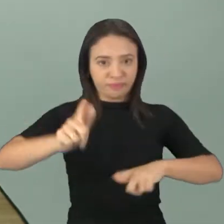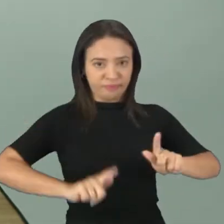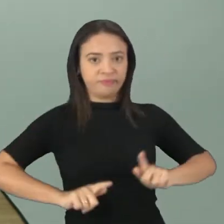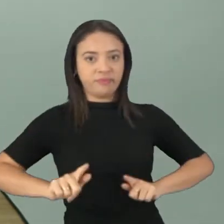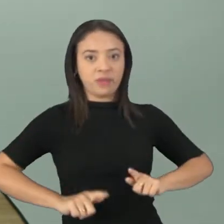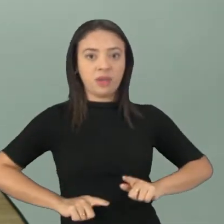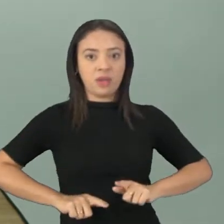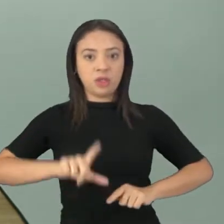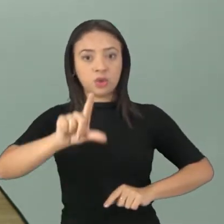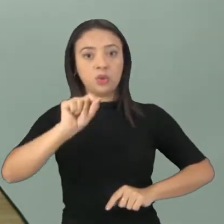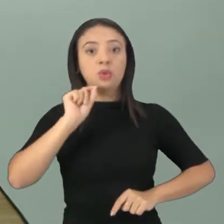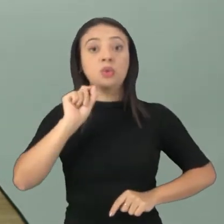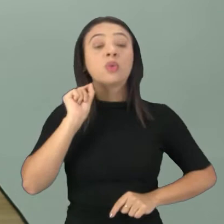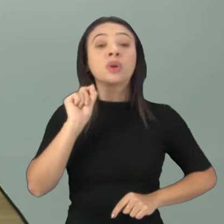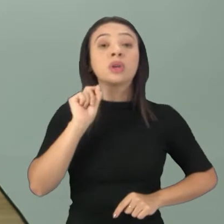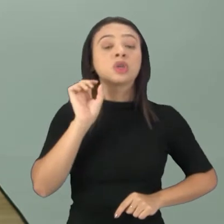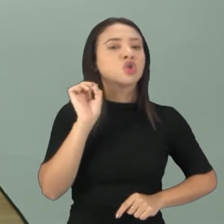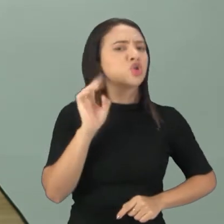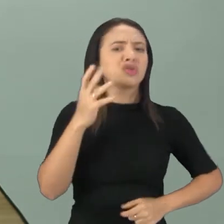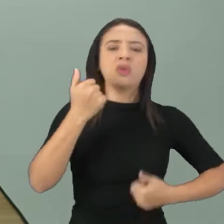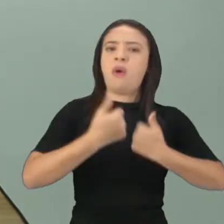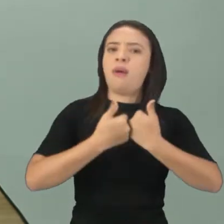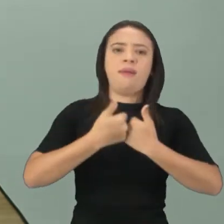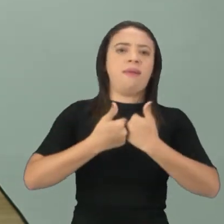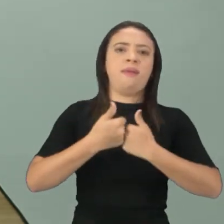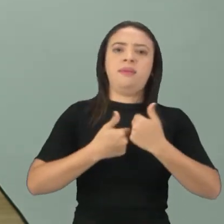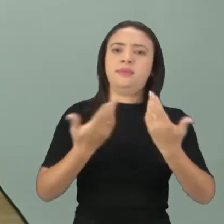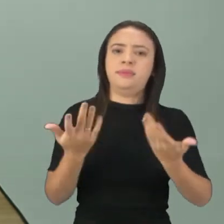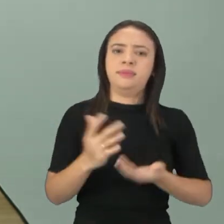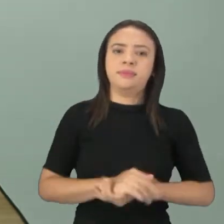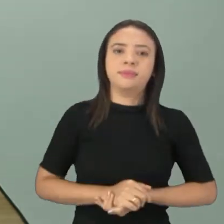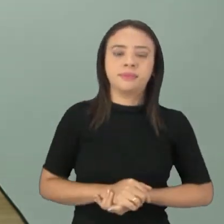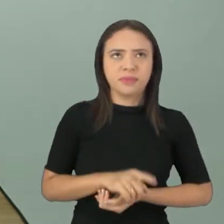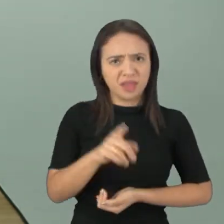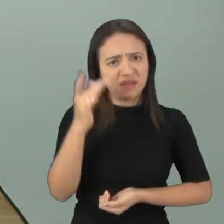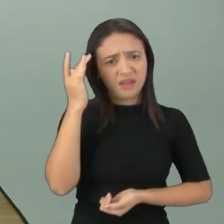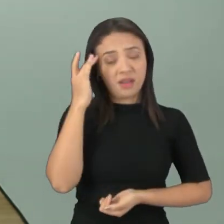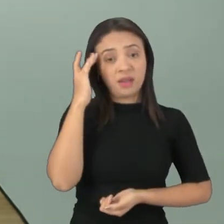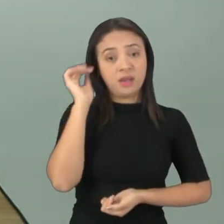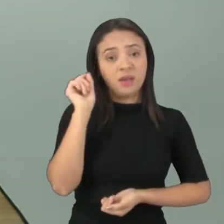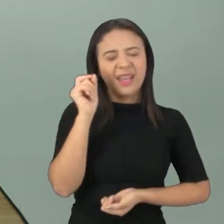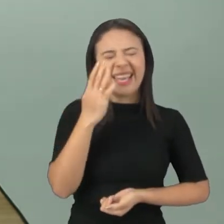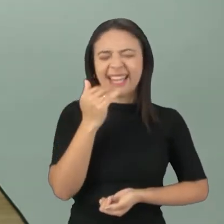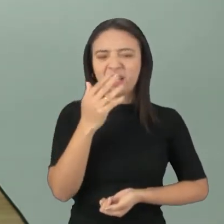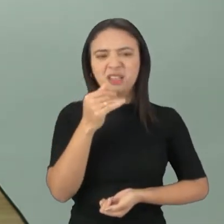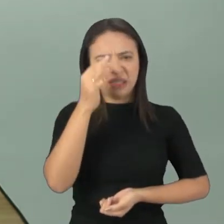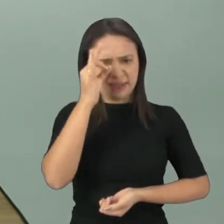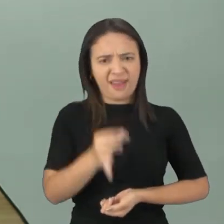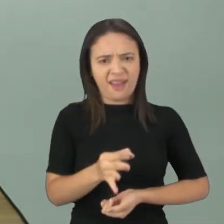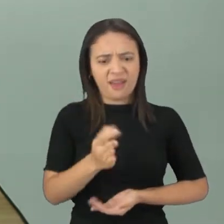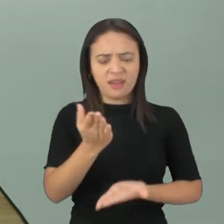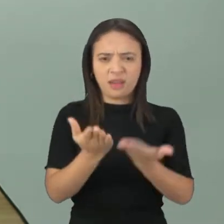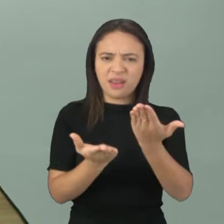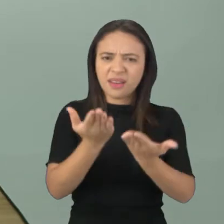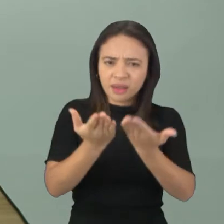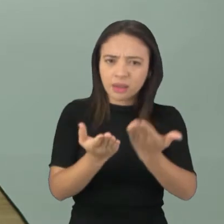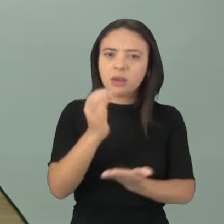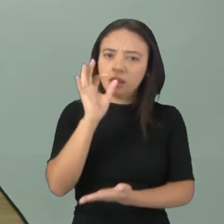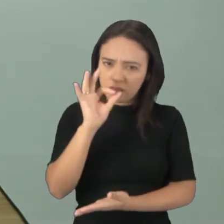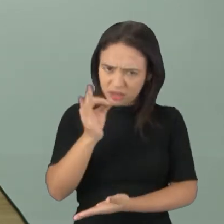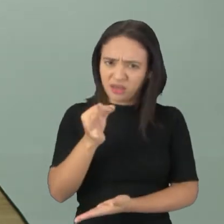uma prima dela colocou só o arroz. Vocês acham que essa alimentação ela está balanceada?